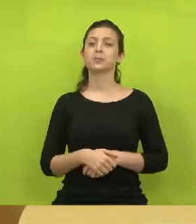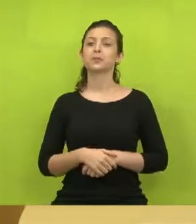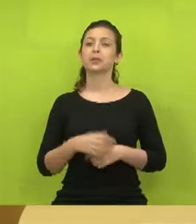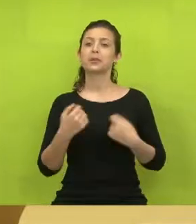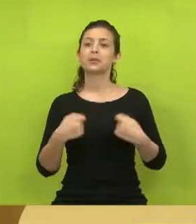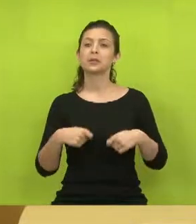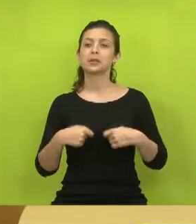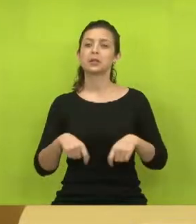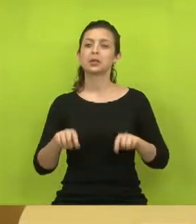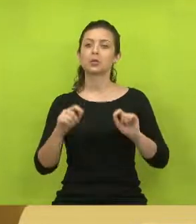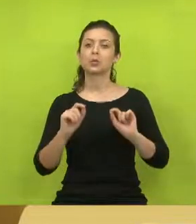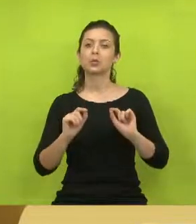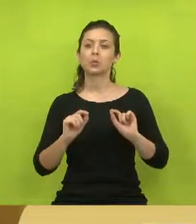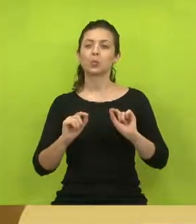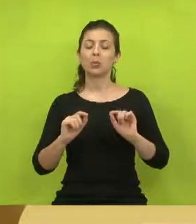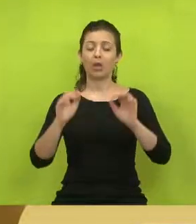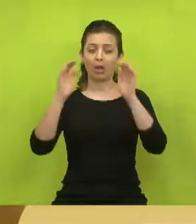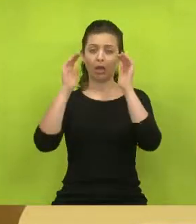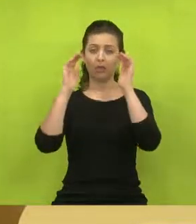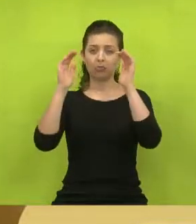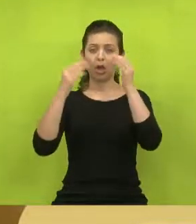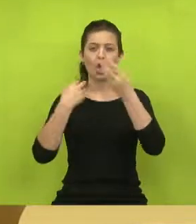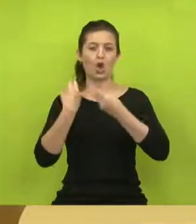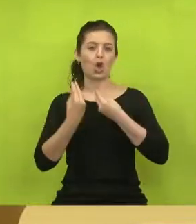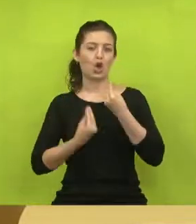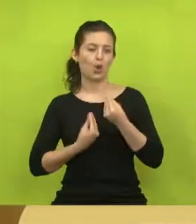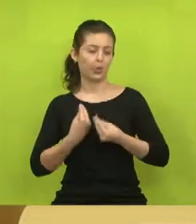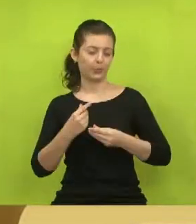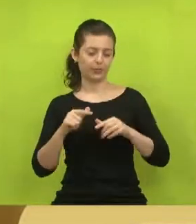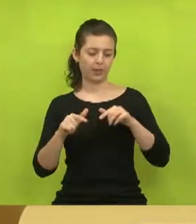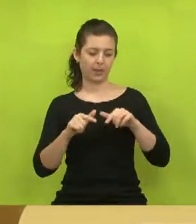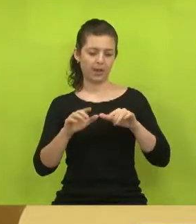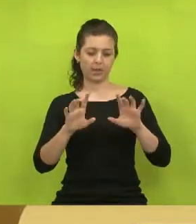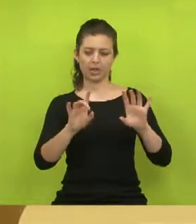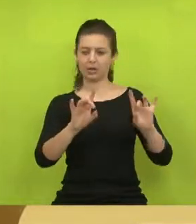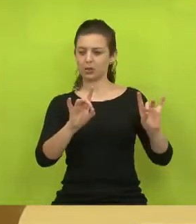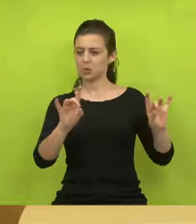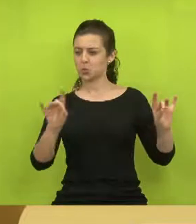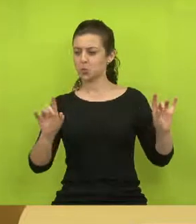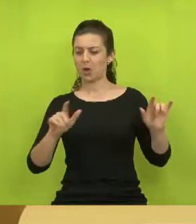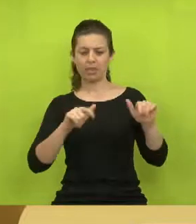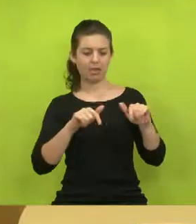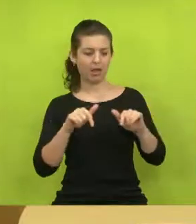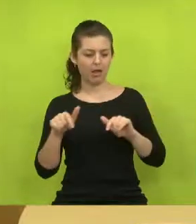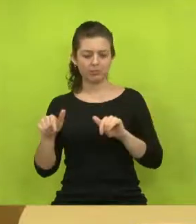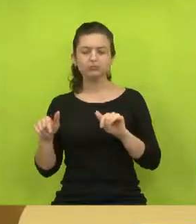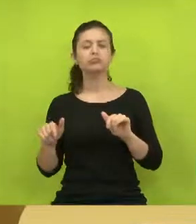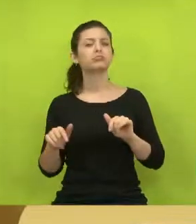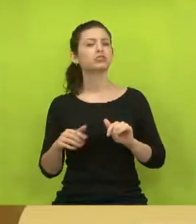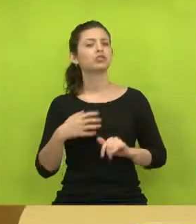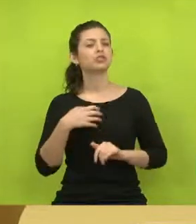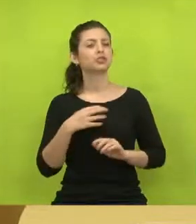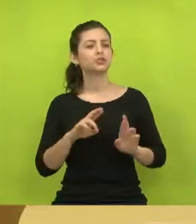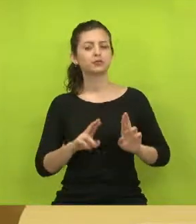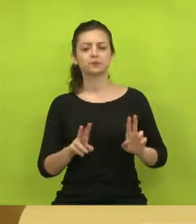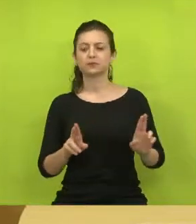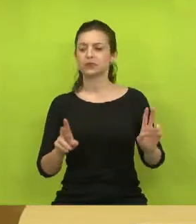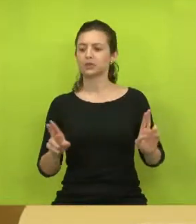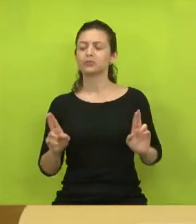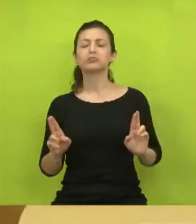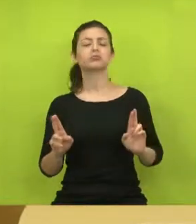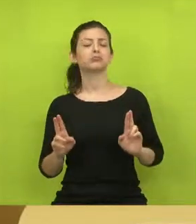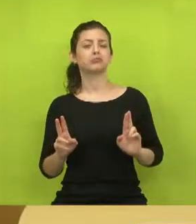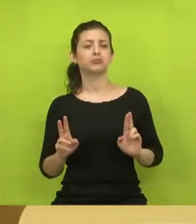temos que respeitar a forma de trabalhar de cada gabinete. Cada gabinete aqui trabalha de uma forma.